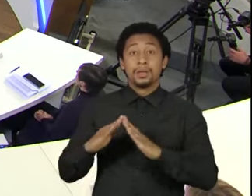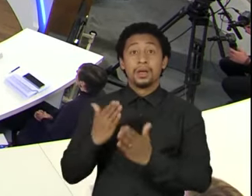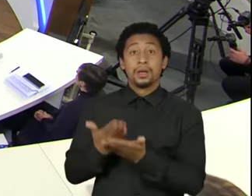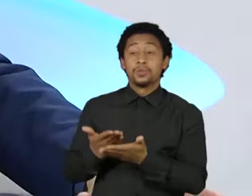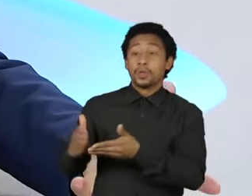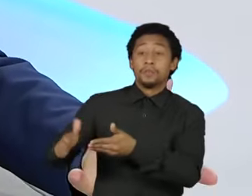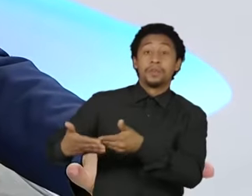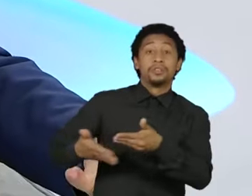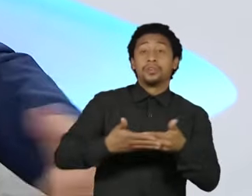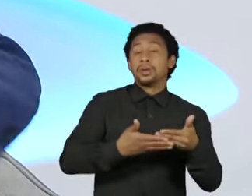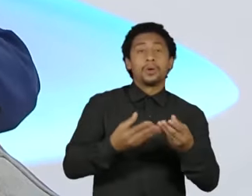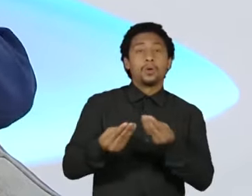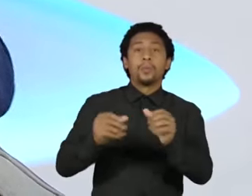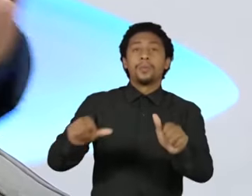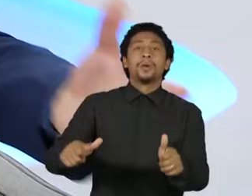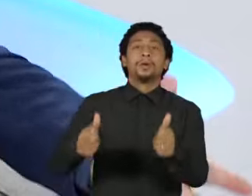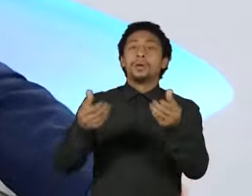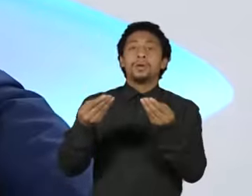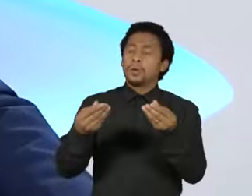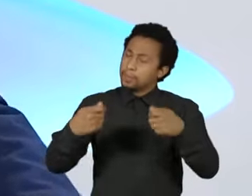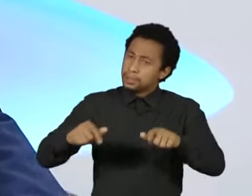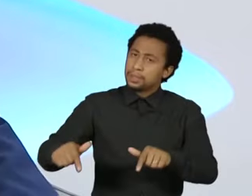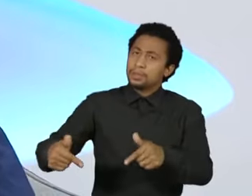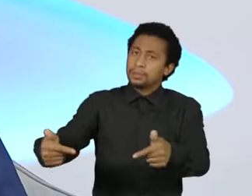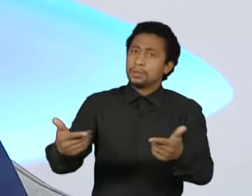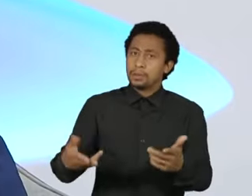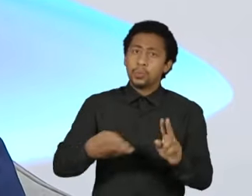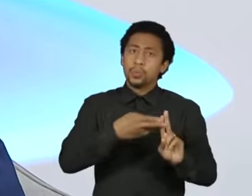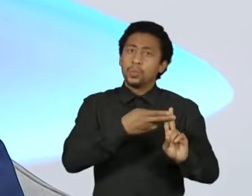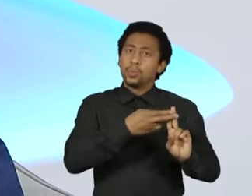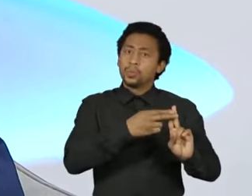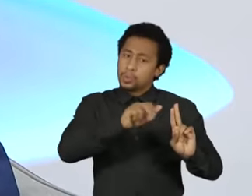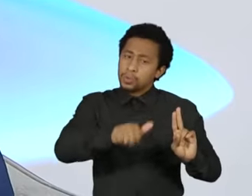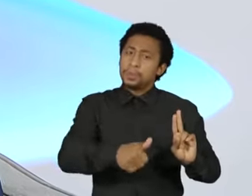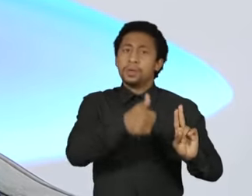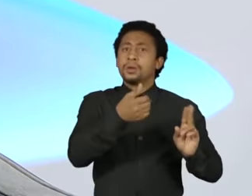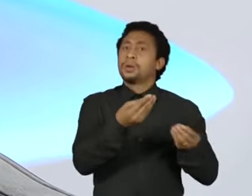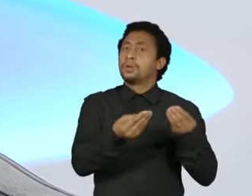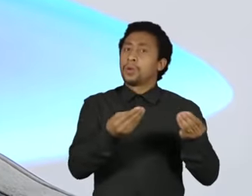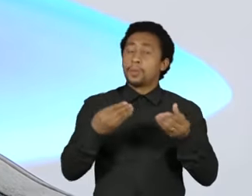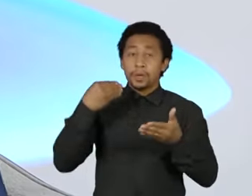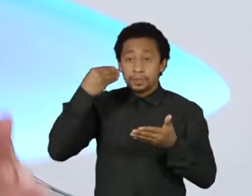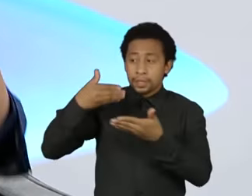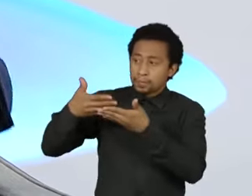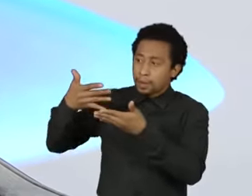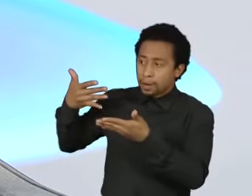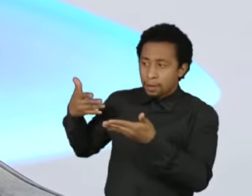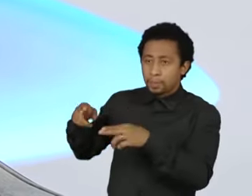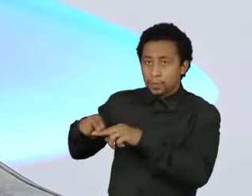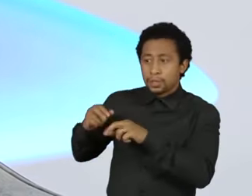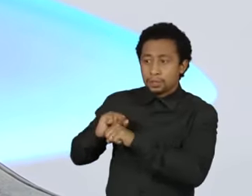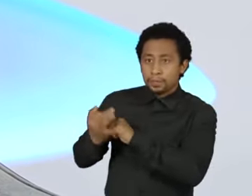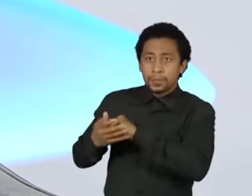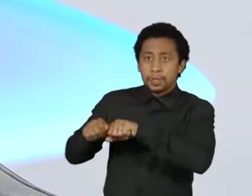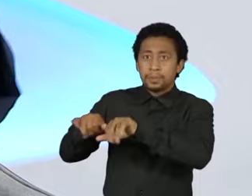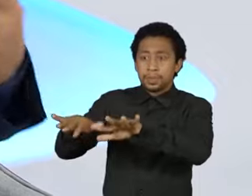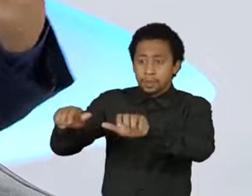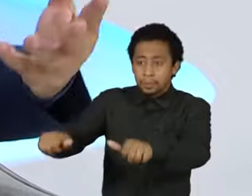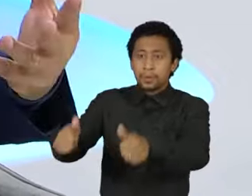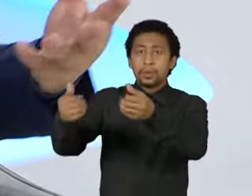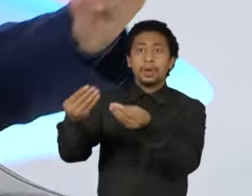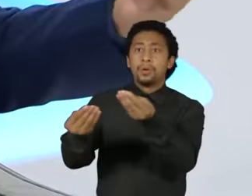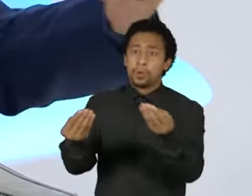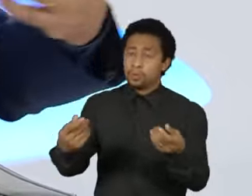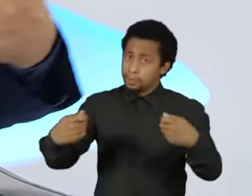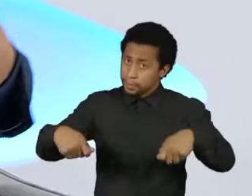Isso precisa ser feito. Como é que reorganiza o sistema único de saúde a partir da experiência com a pandemia? Agora, tem que saber o que